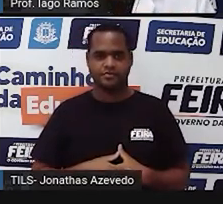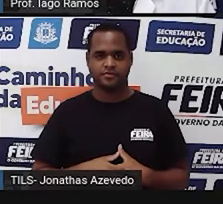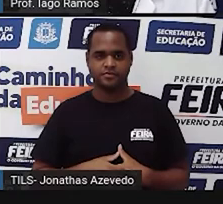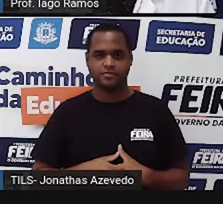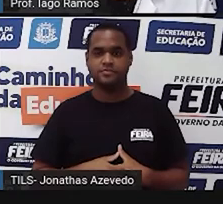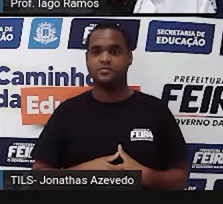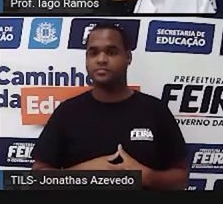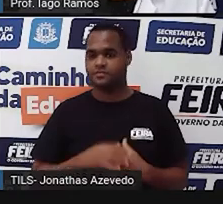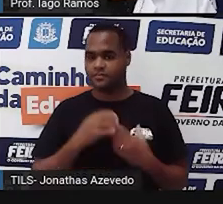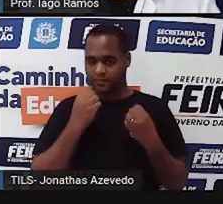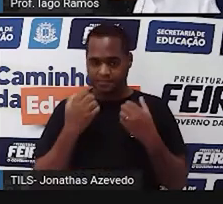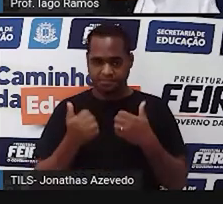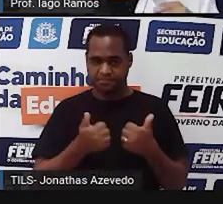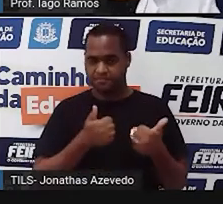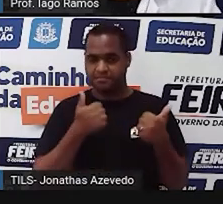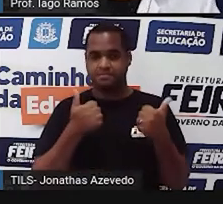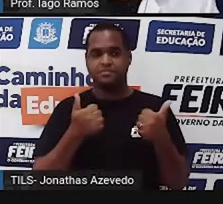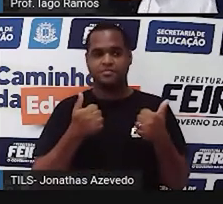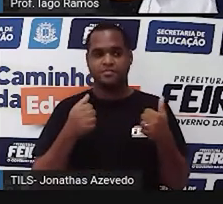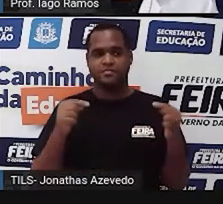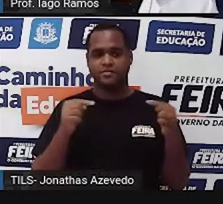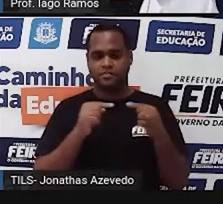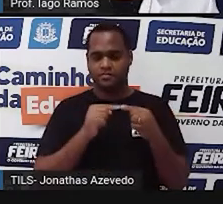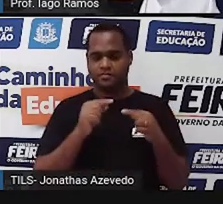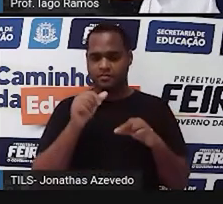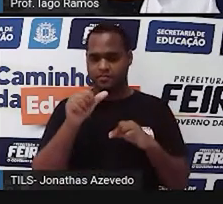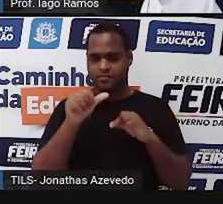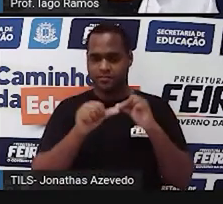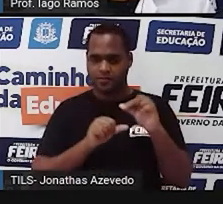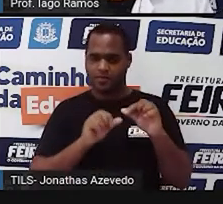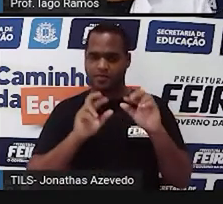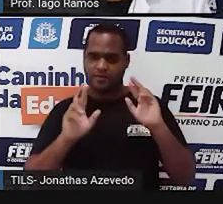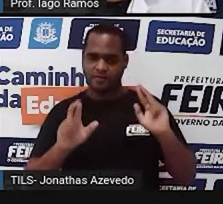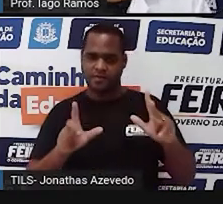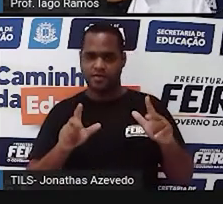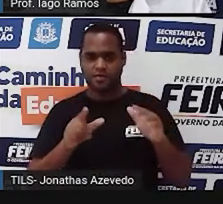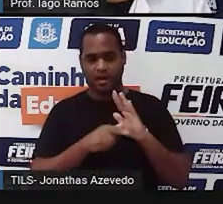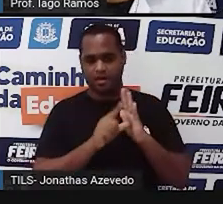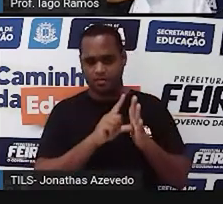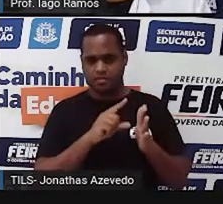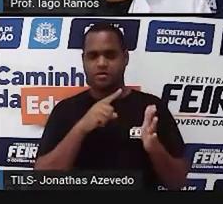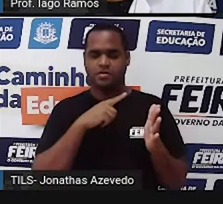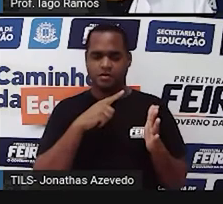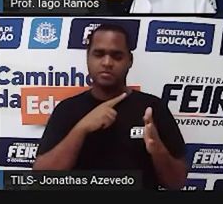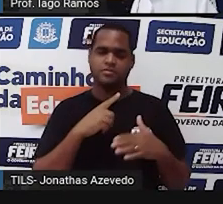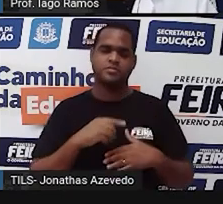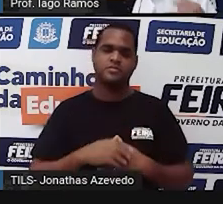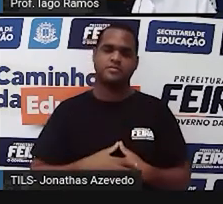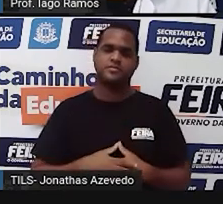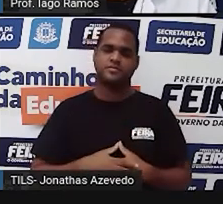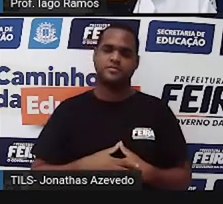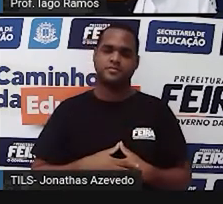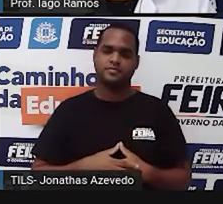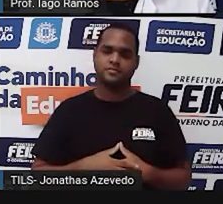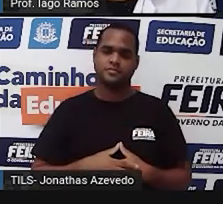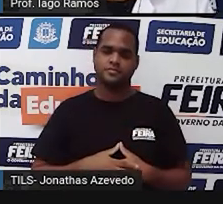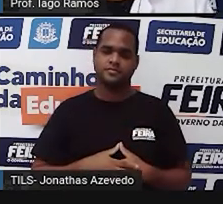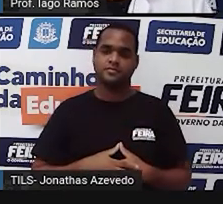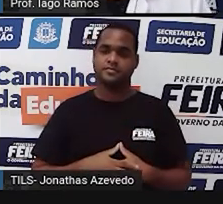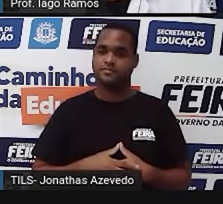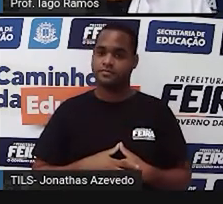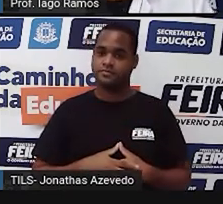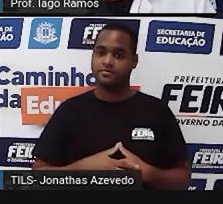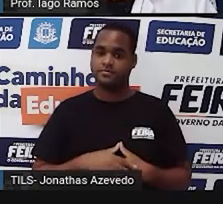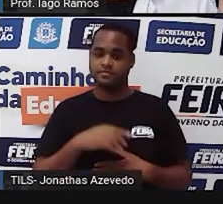Bom, essa muda um pouquinho da situação anterior, né? A gente já tá vendo ali